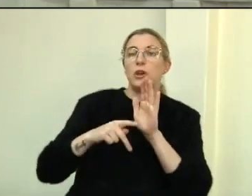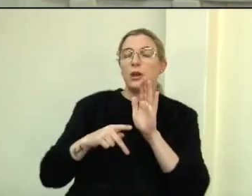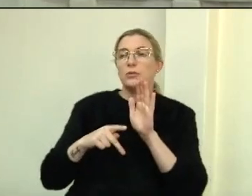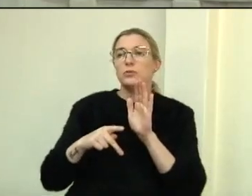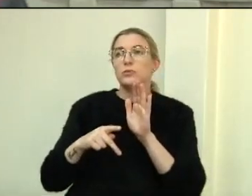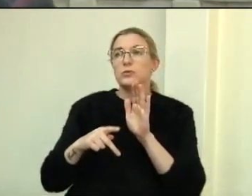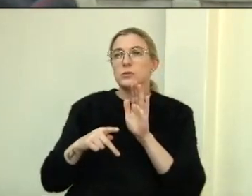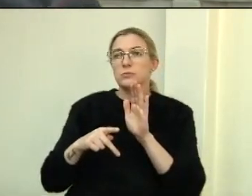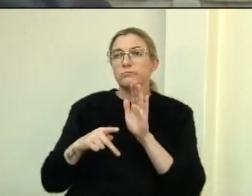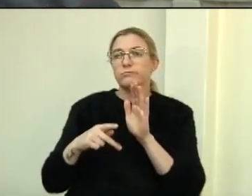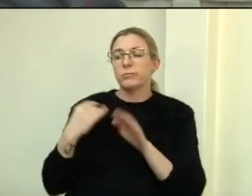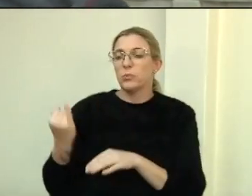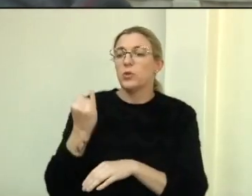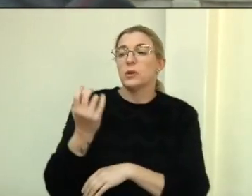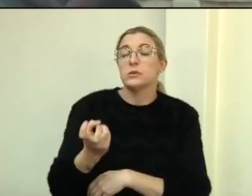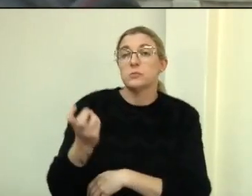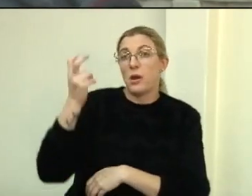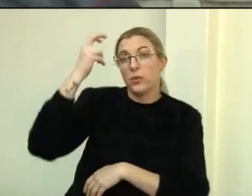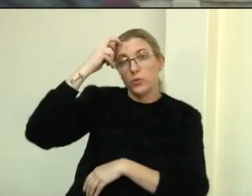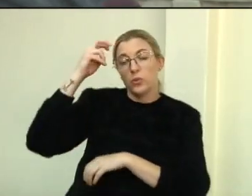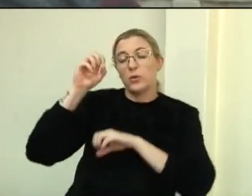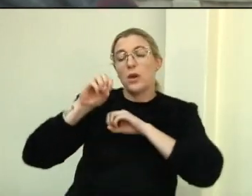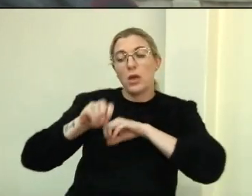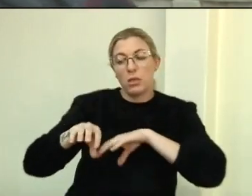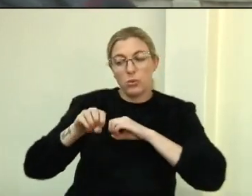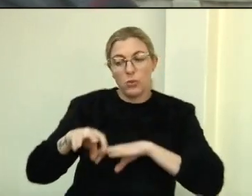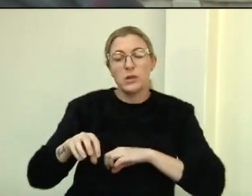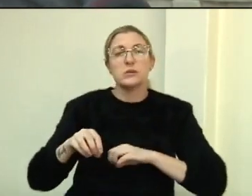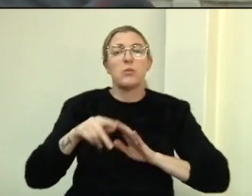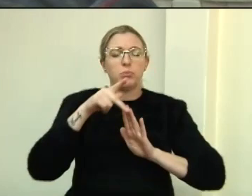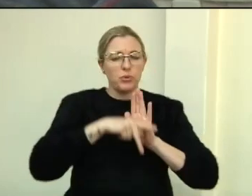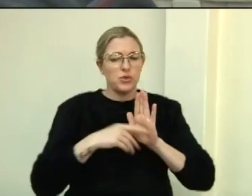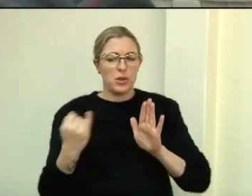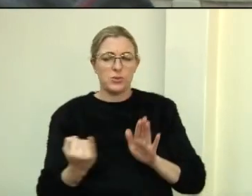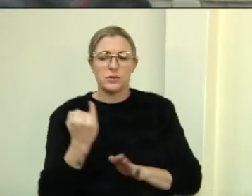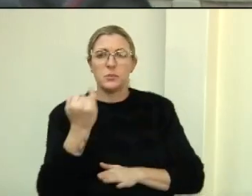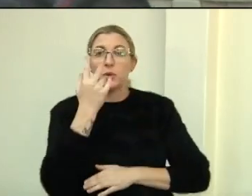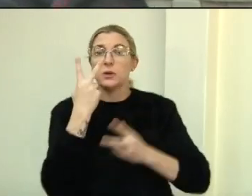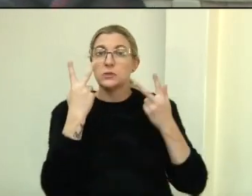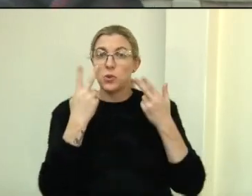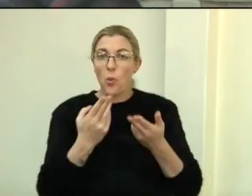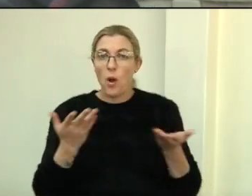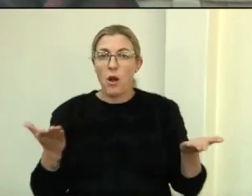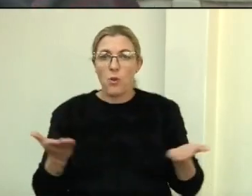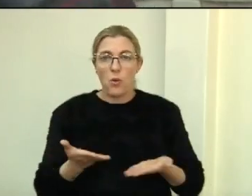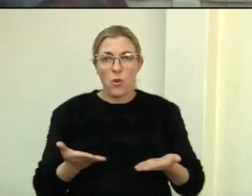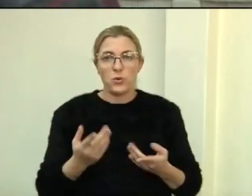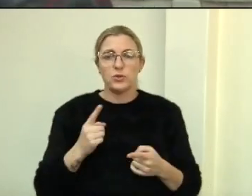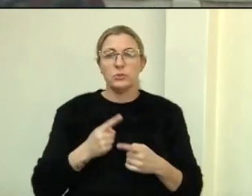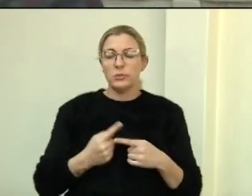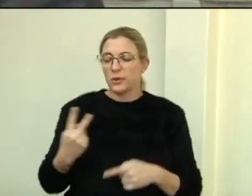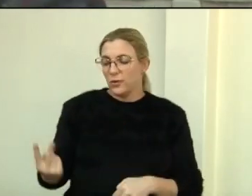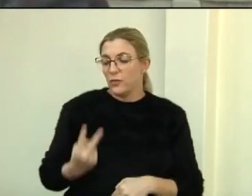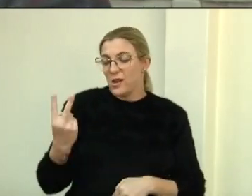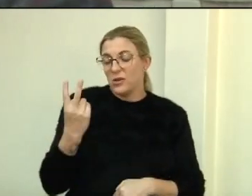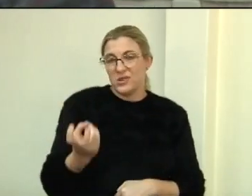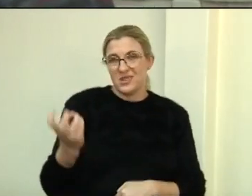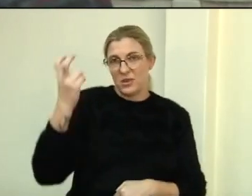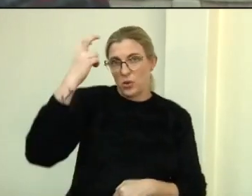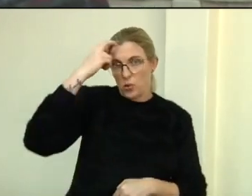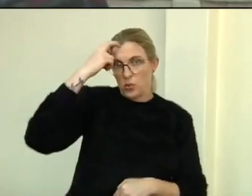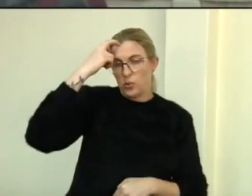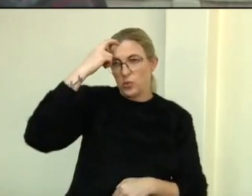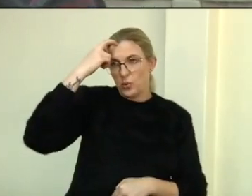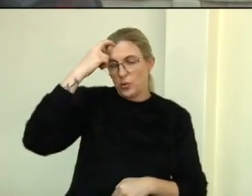tão importantes como esses. porque valorizando a cultura nós não estamos valorizando apenas o